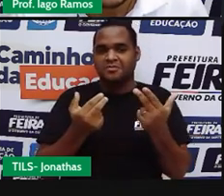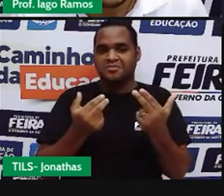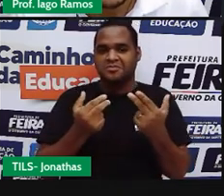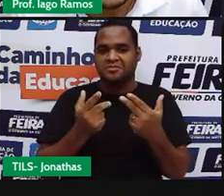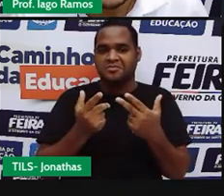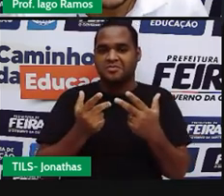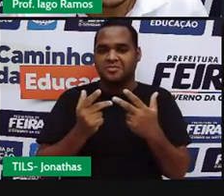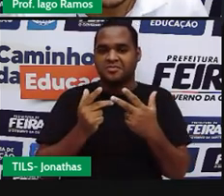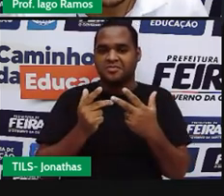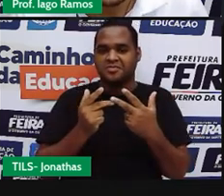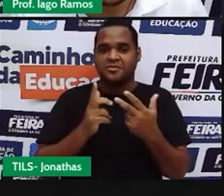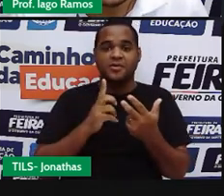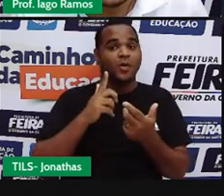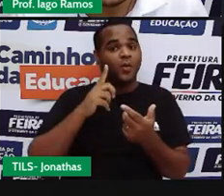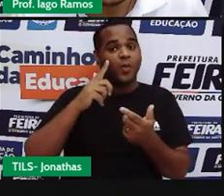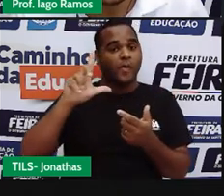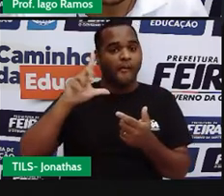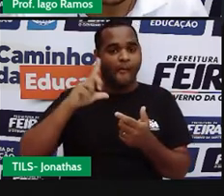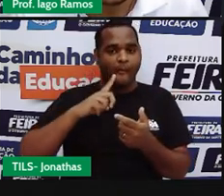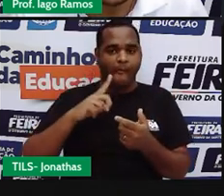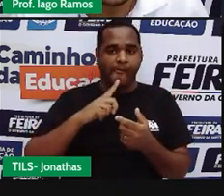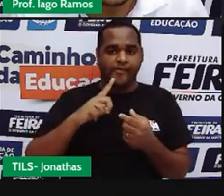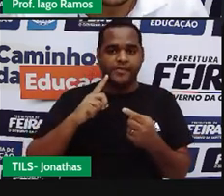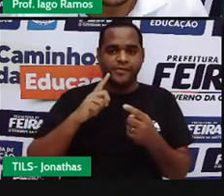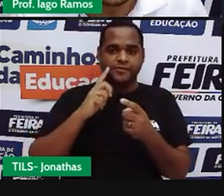Vou medir essa outra fatia, ó.